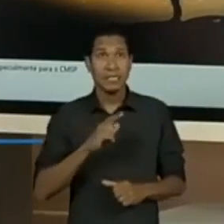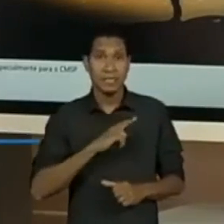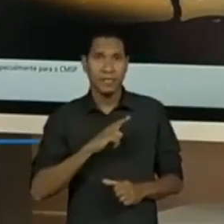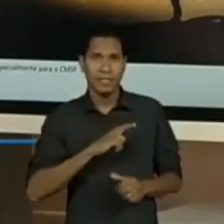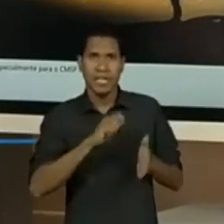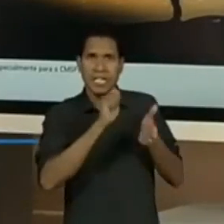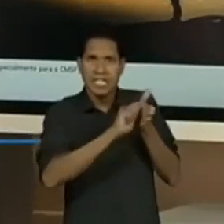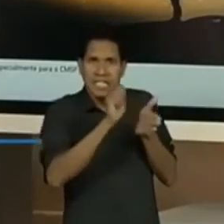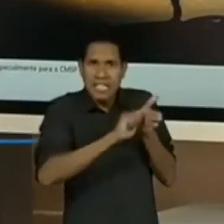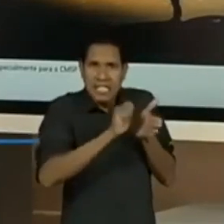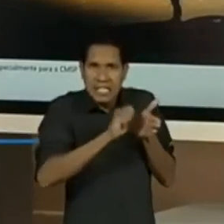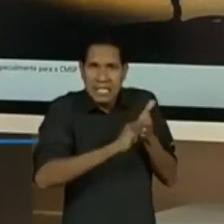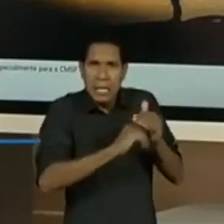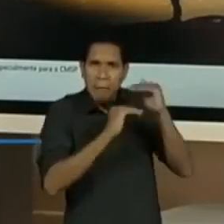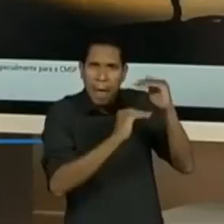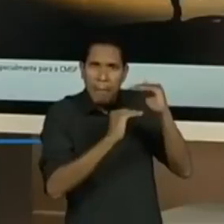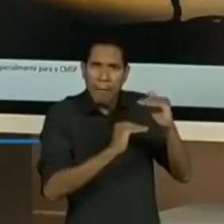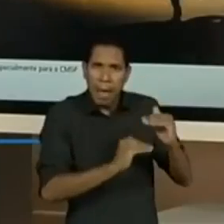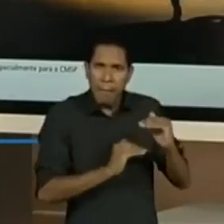efeito seria o mesmo?